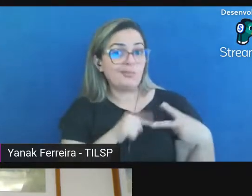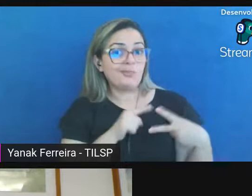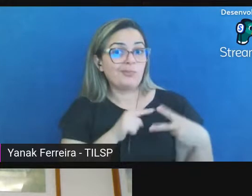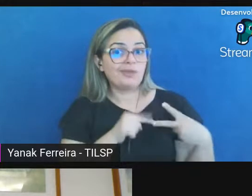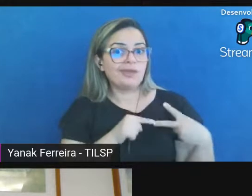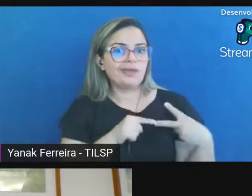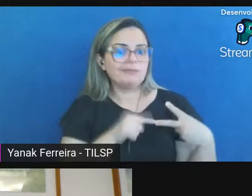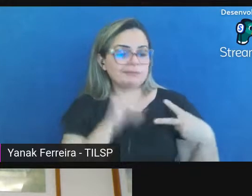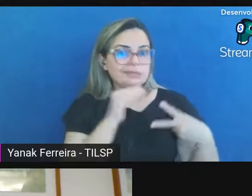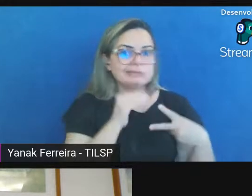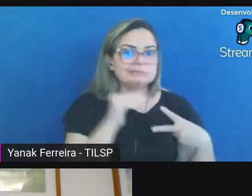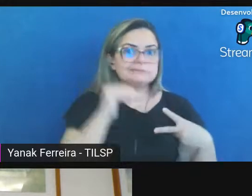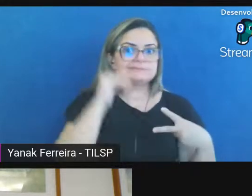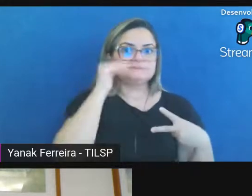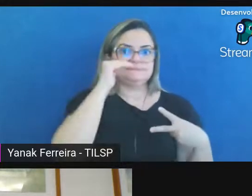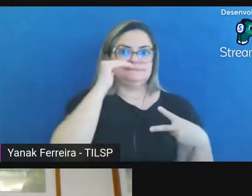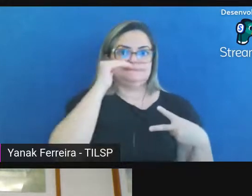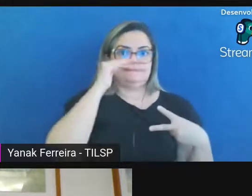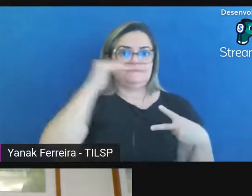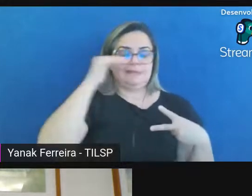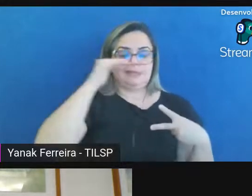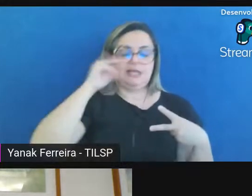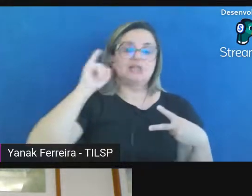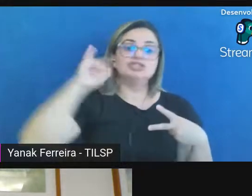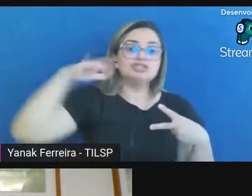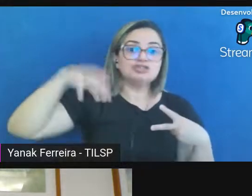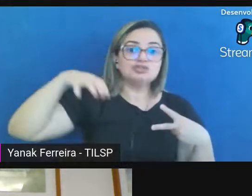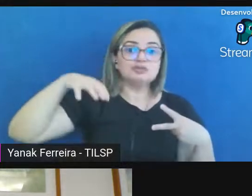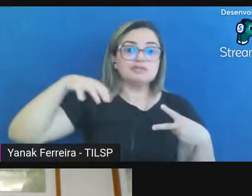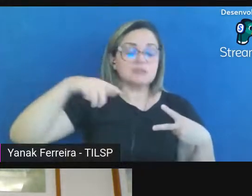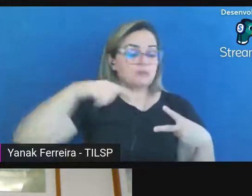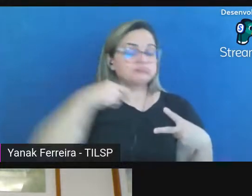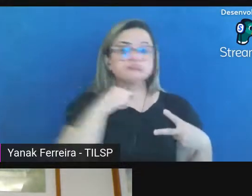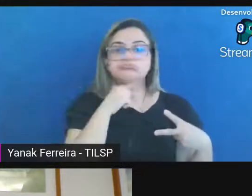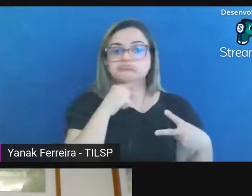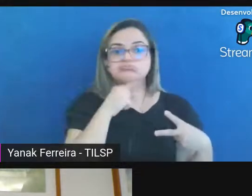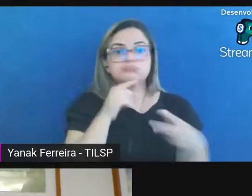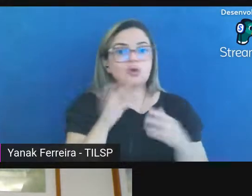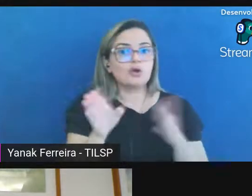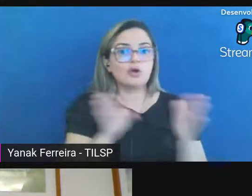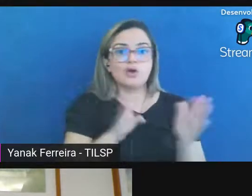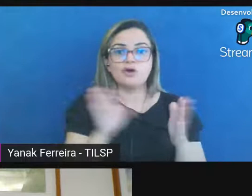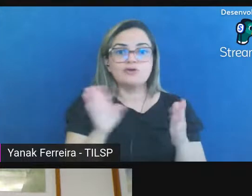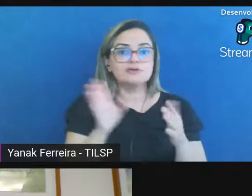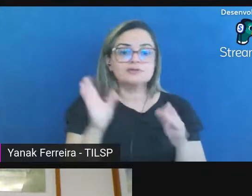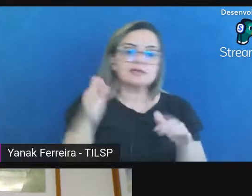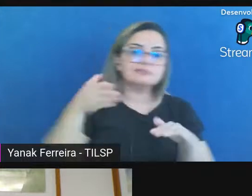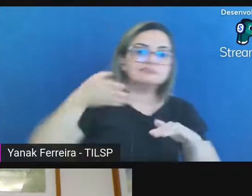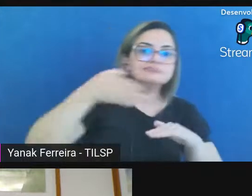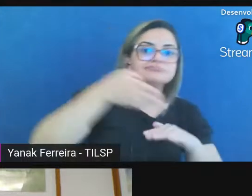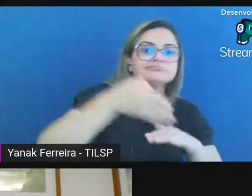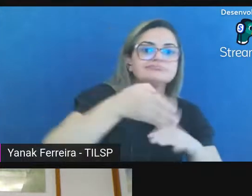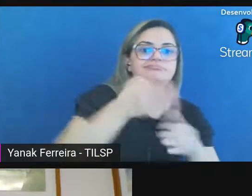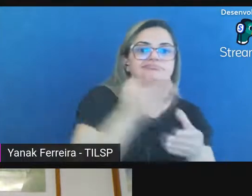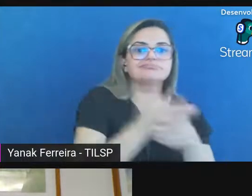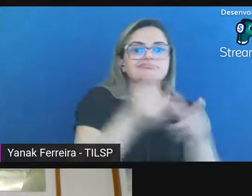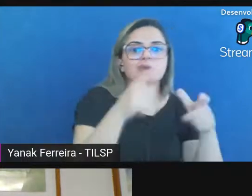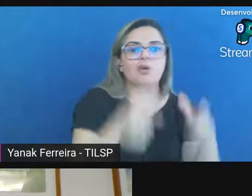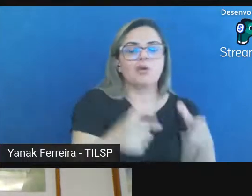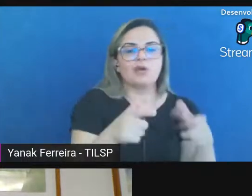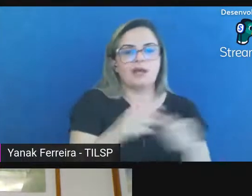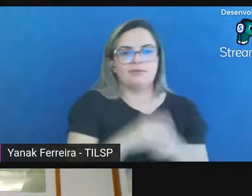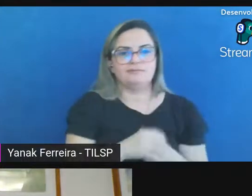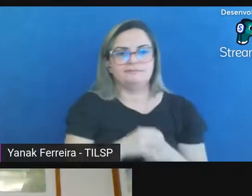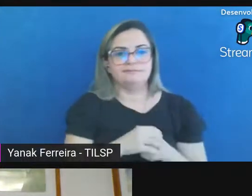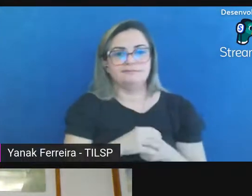máxima da instituição tem acesso ao lugar de preservação ao RDC se